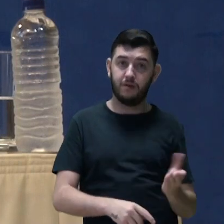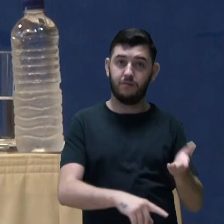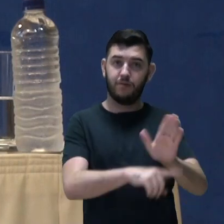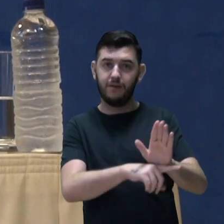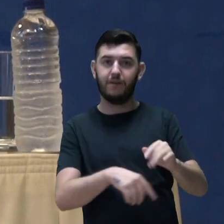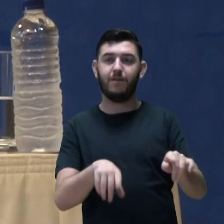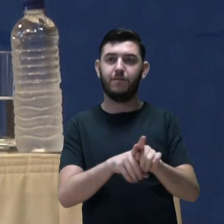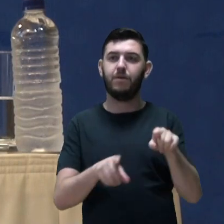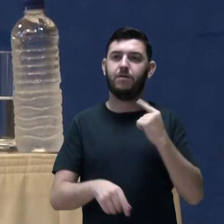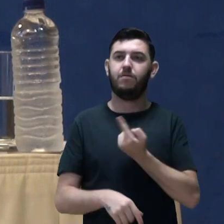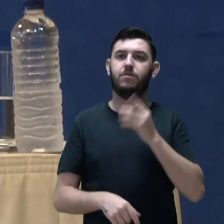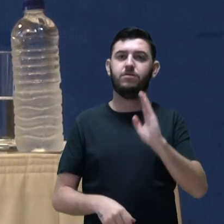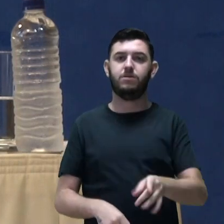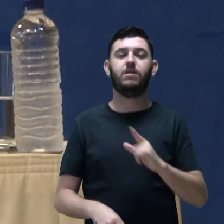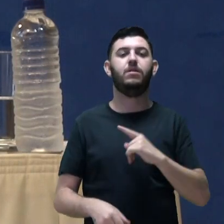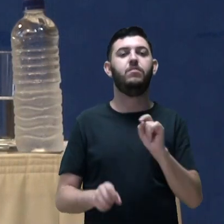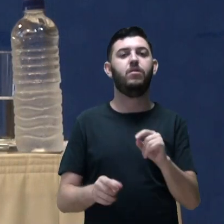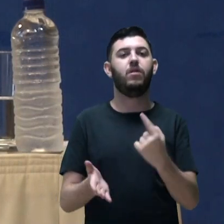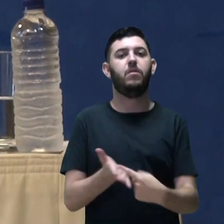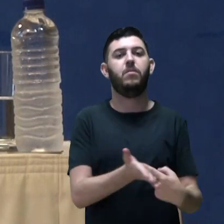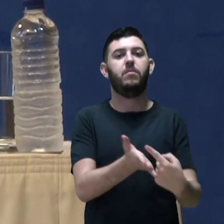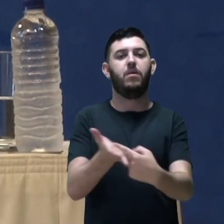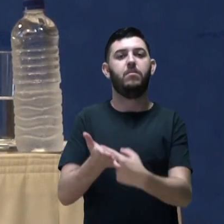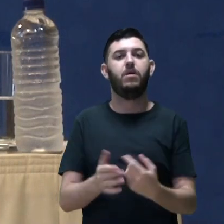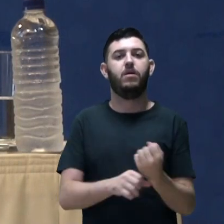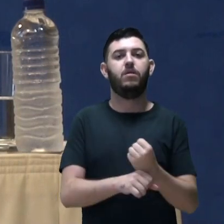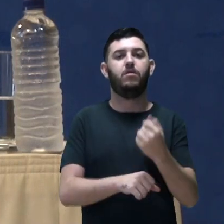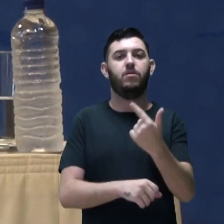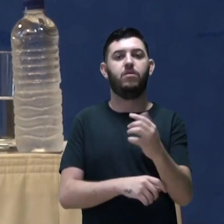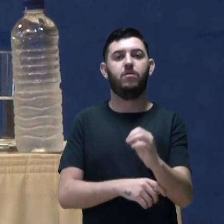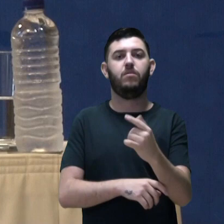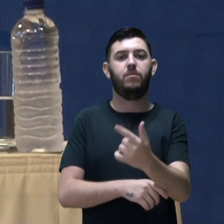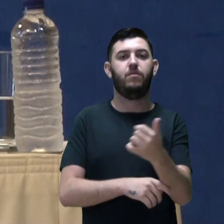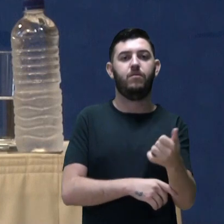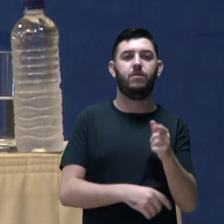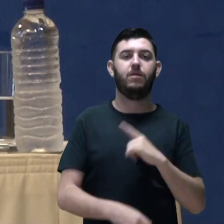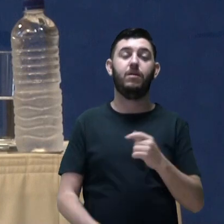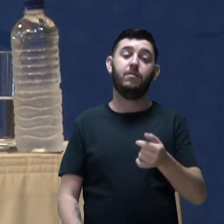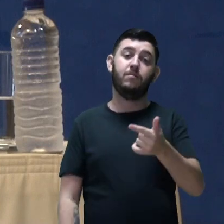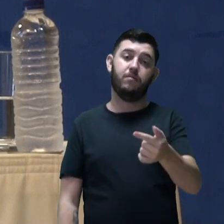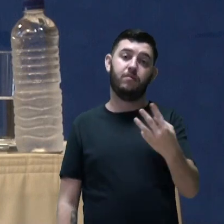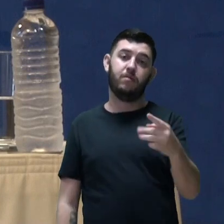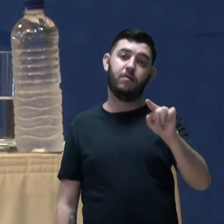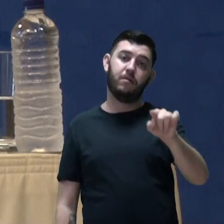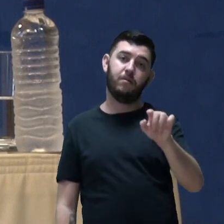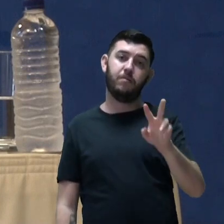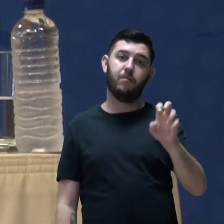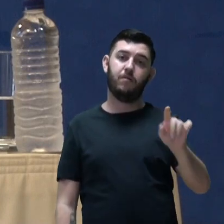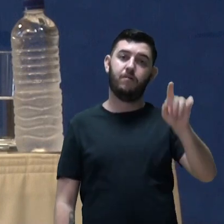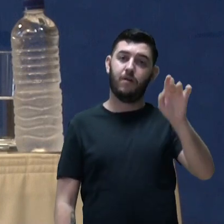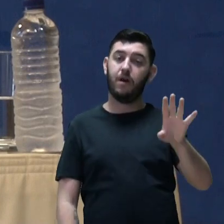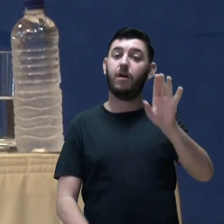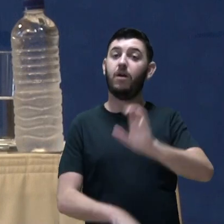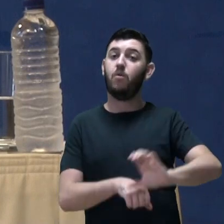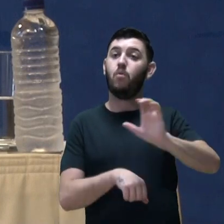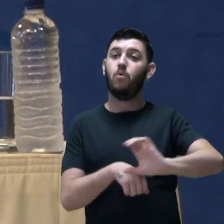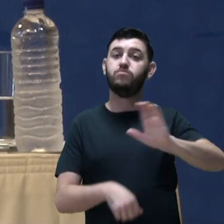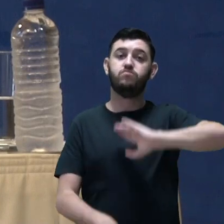ainda para 2021, estamos pactuando ainda para 2021, 23 mil vagas em cursos gratuitos,